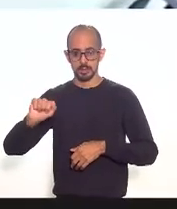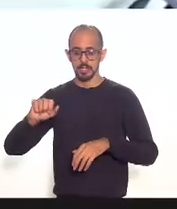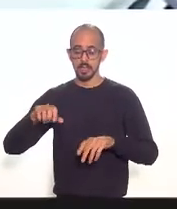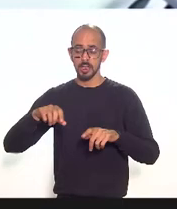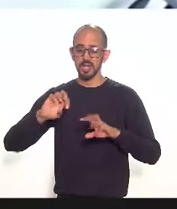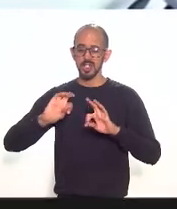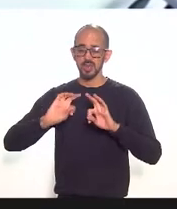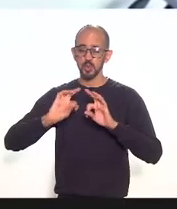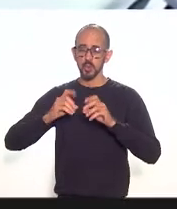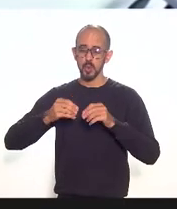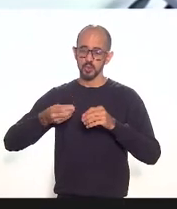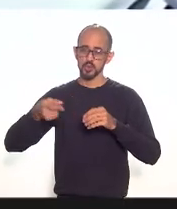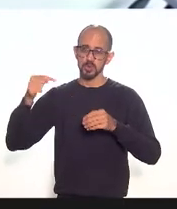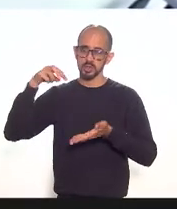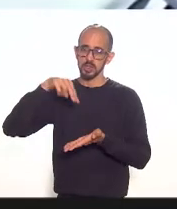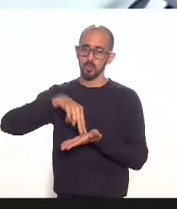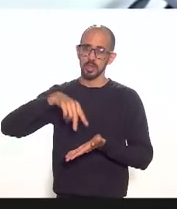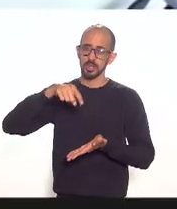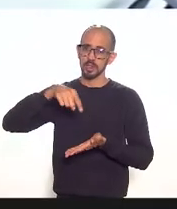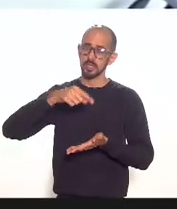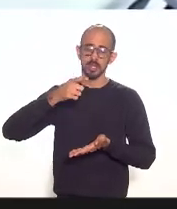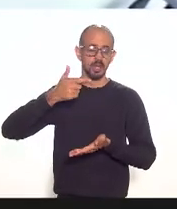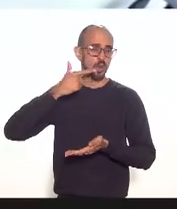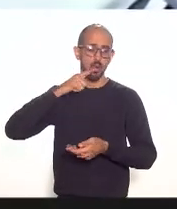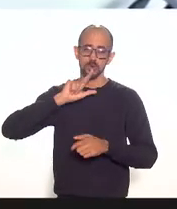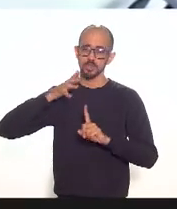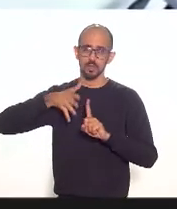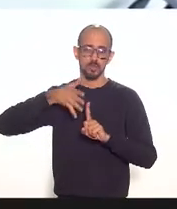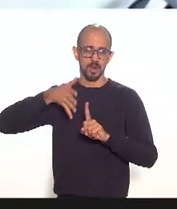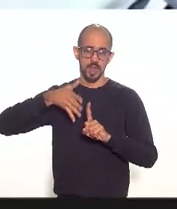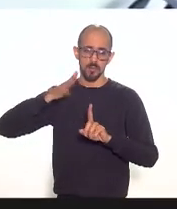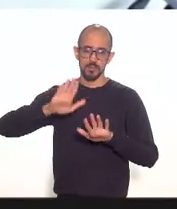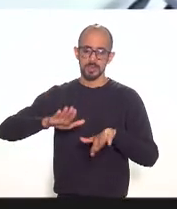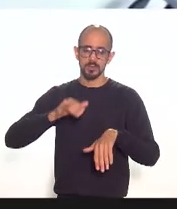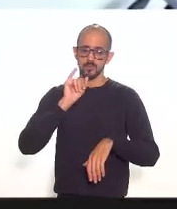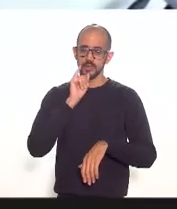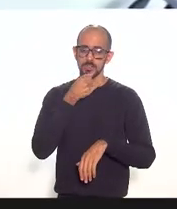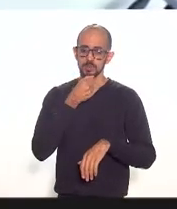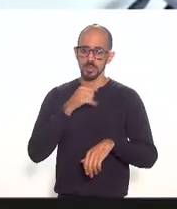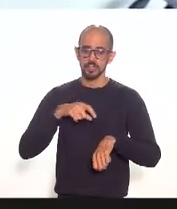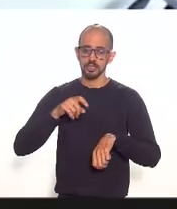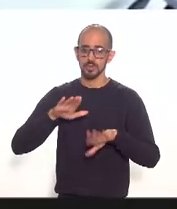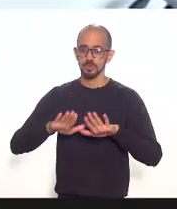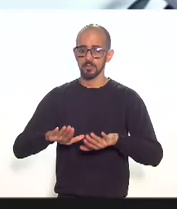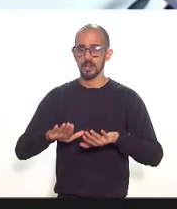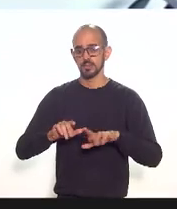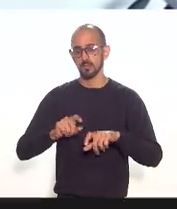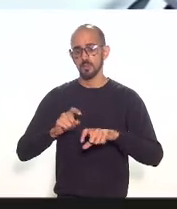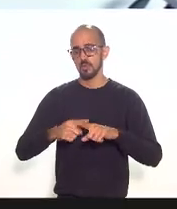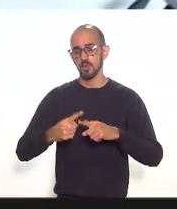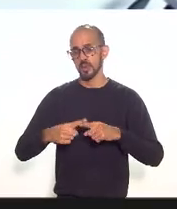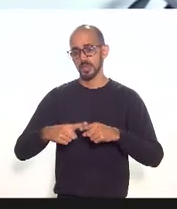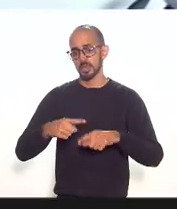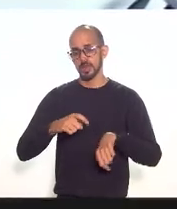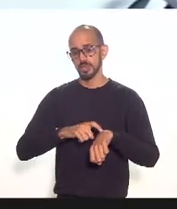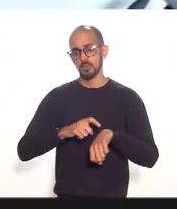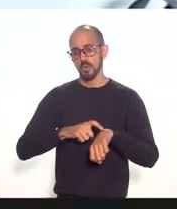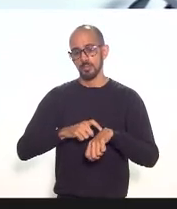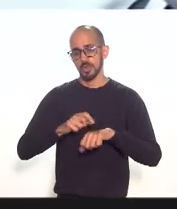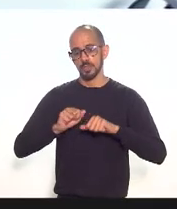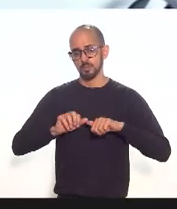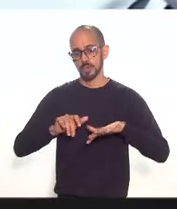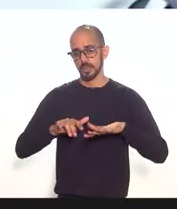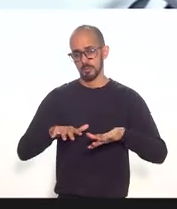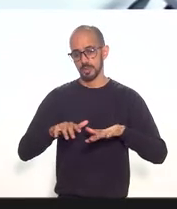fizeram uso da palavra mas infelizmente no período pandêmico nós temos que